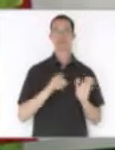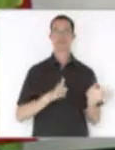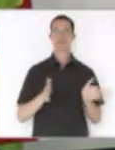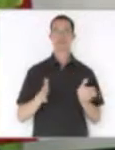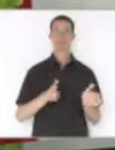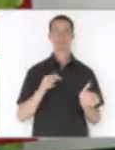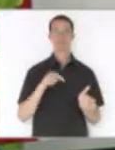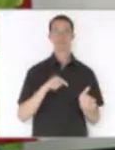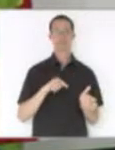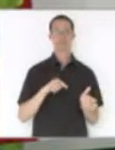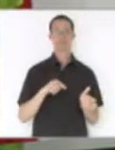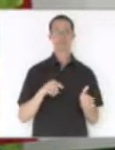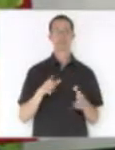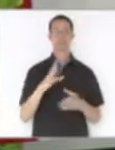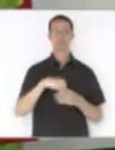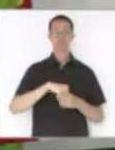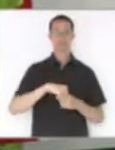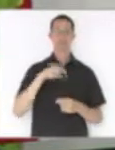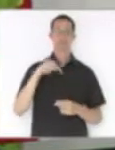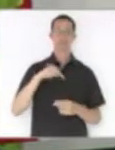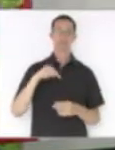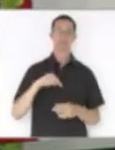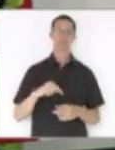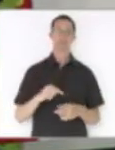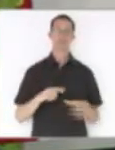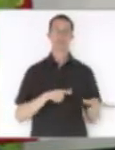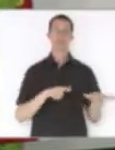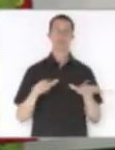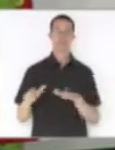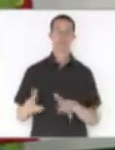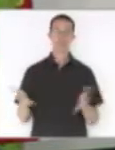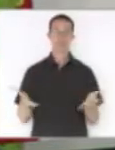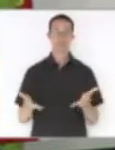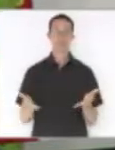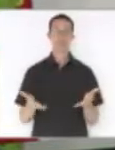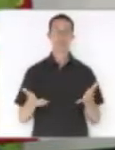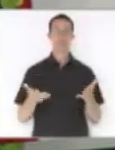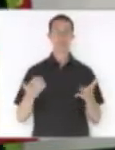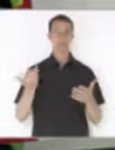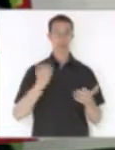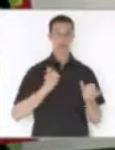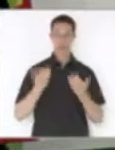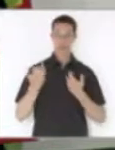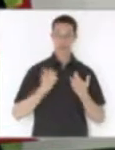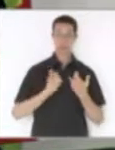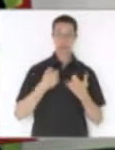mesmo tivemos a notícia que Santa Catarina pretende pagar